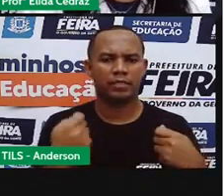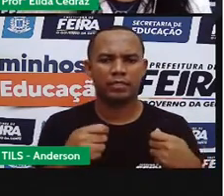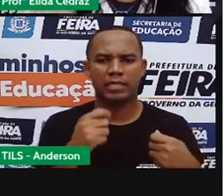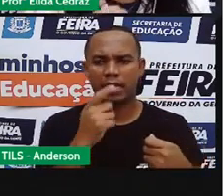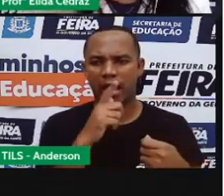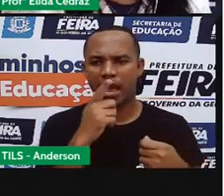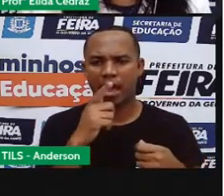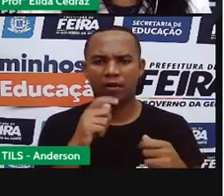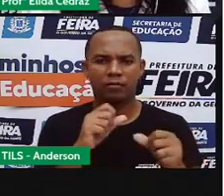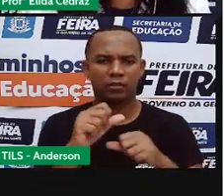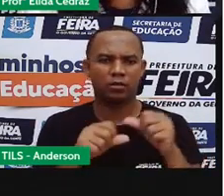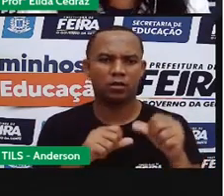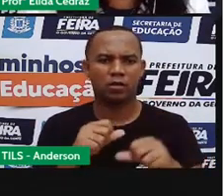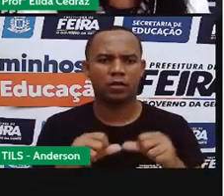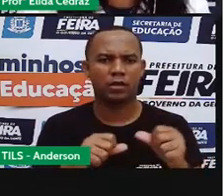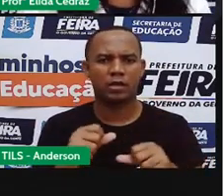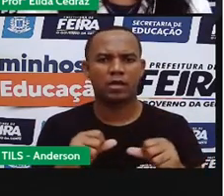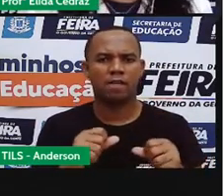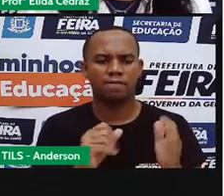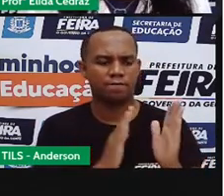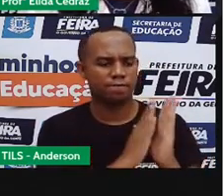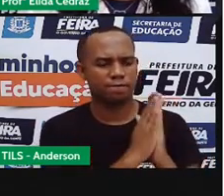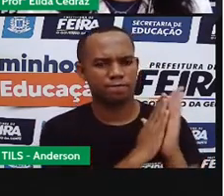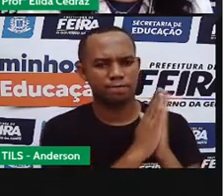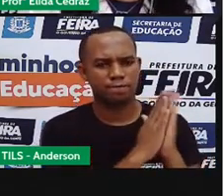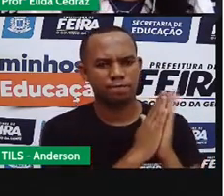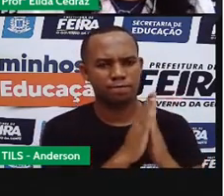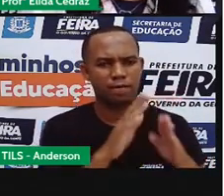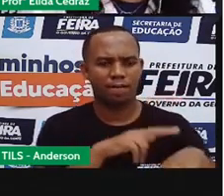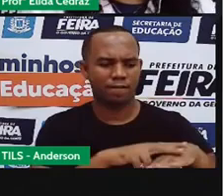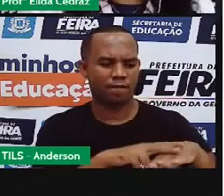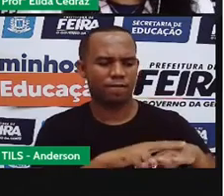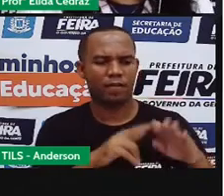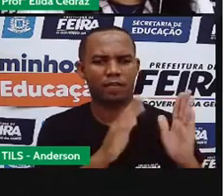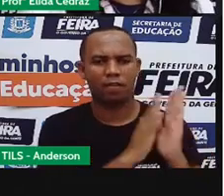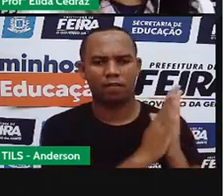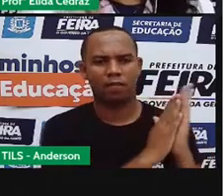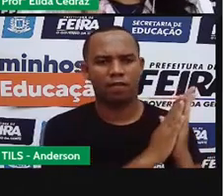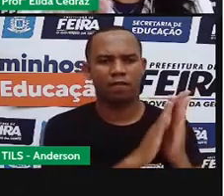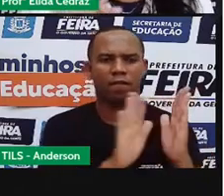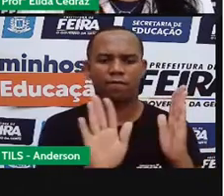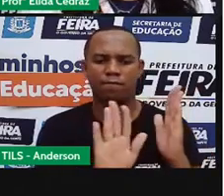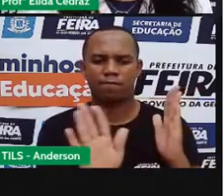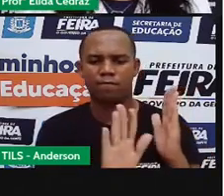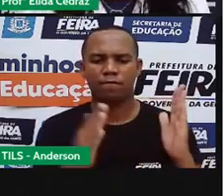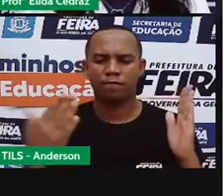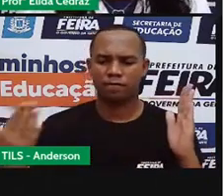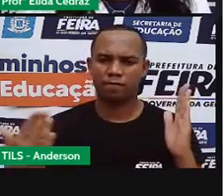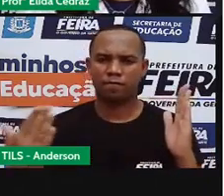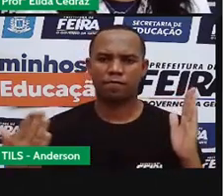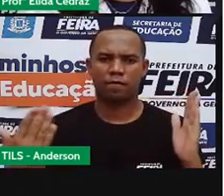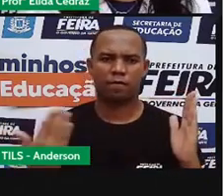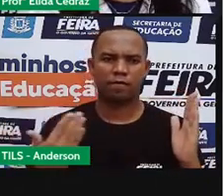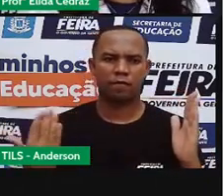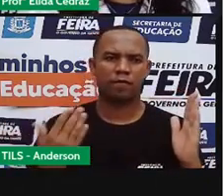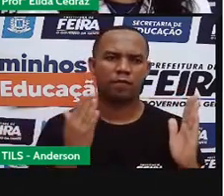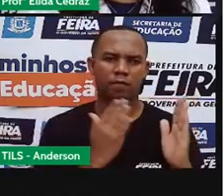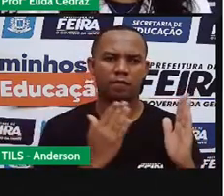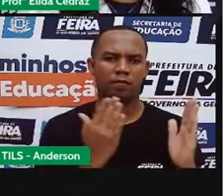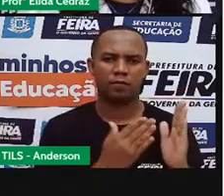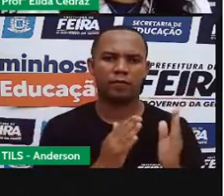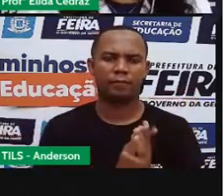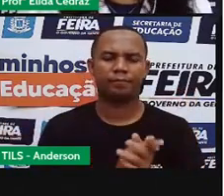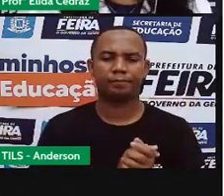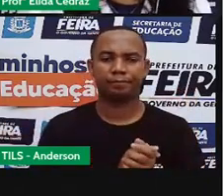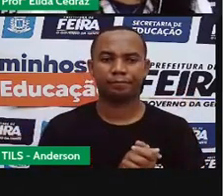água, esfregar o vidro, isso. Hoje era o dia de Marcelo limpar o aquário da sua